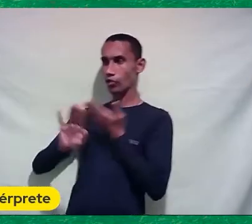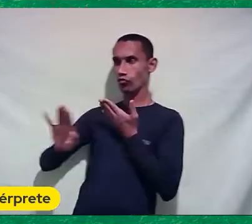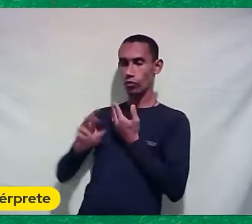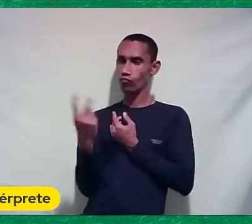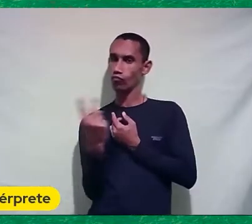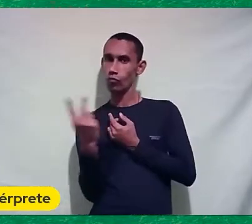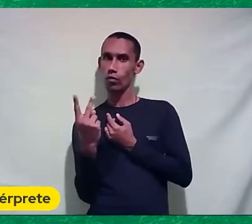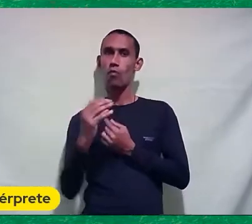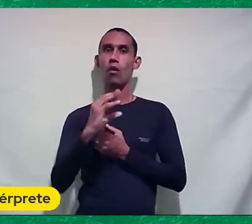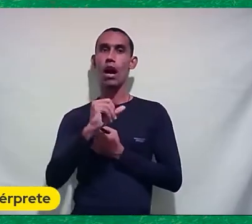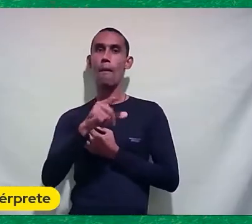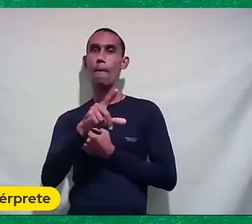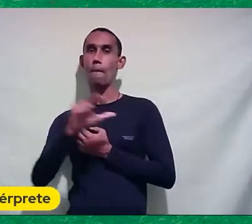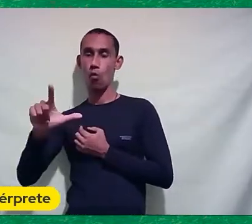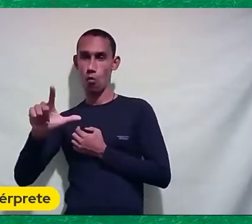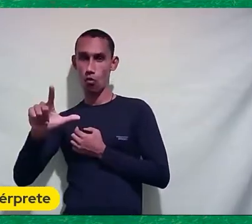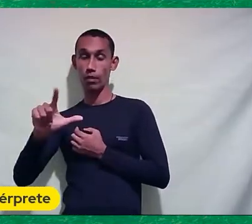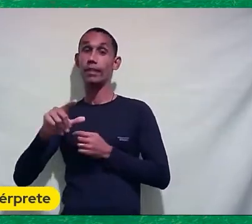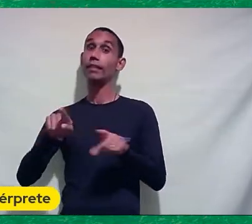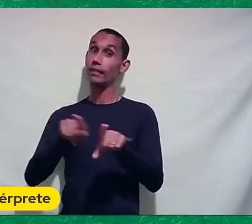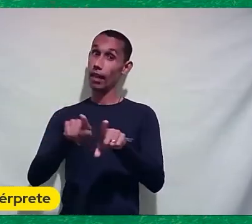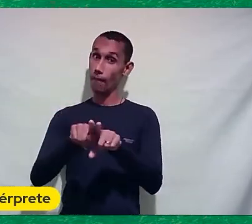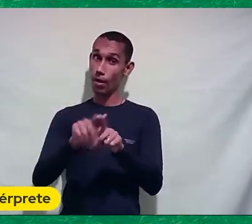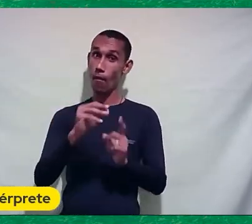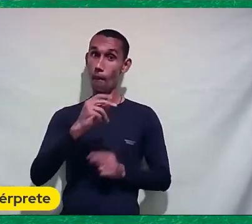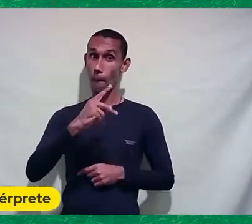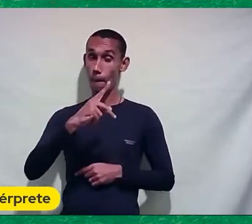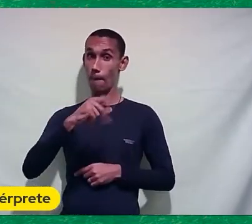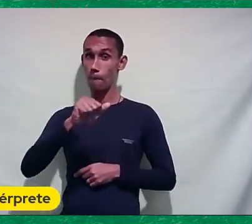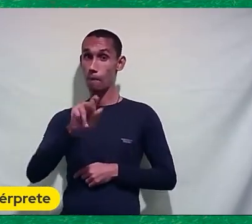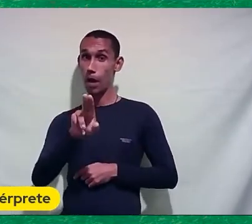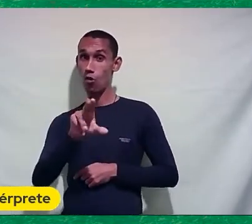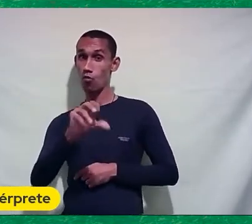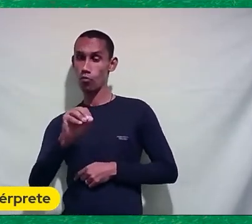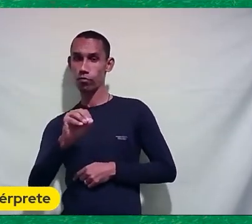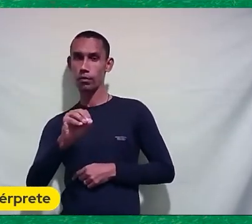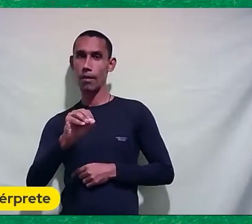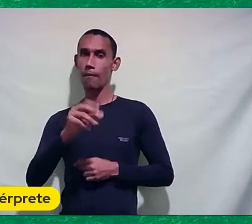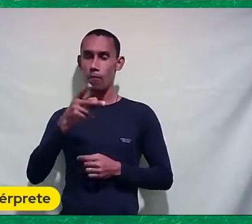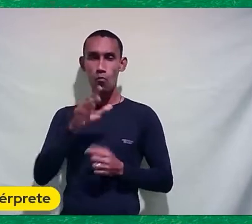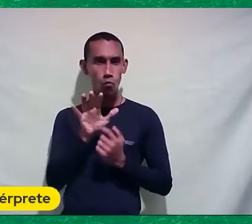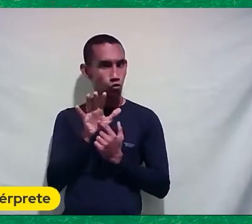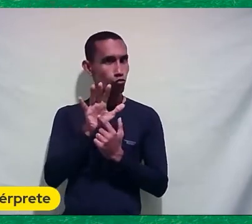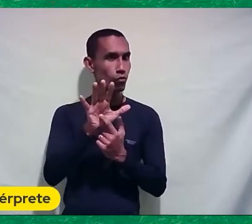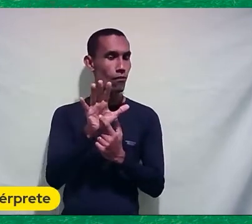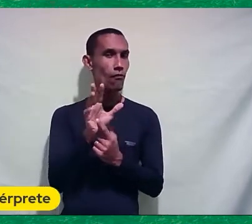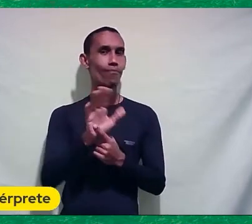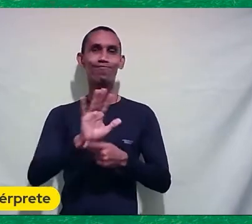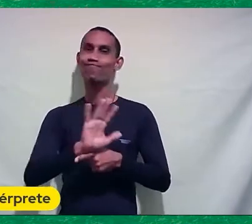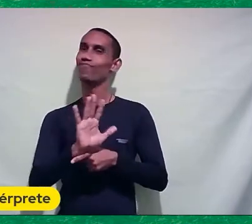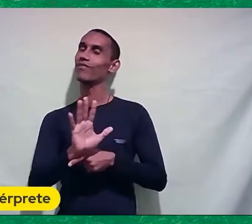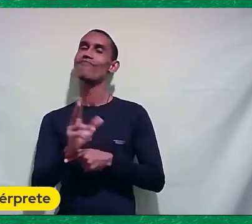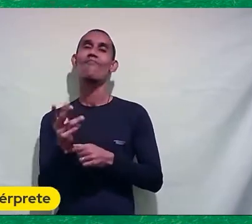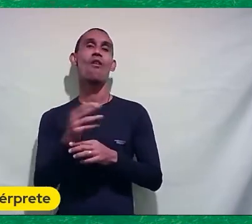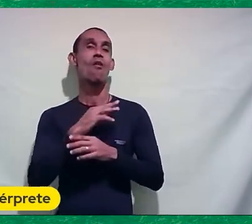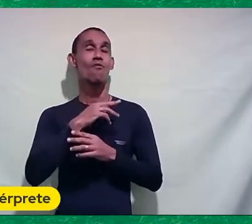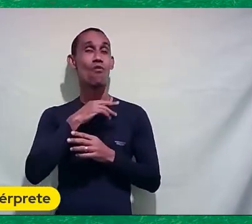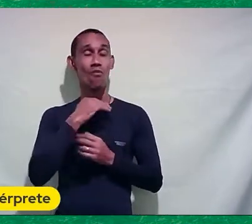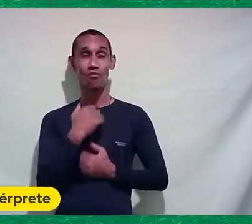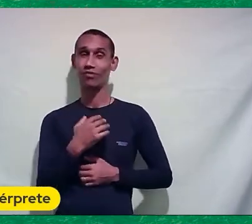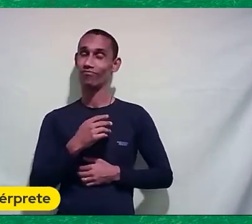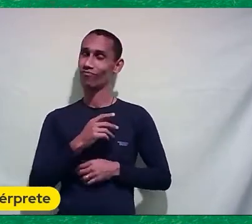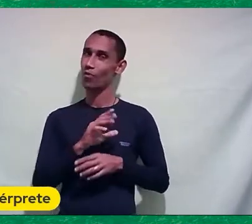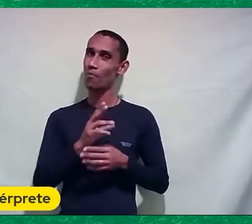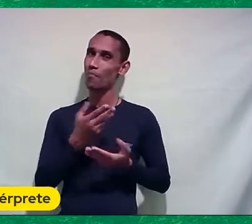Afastou o Capô E o Paulo César E descaracterizou O filme Completamente Segundo o Capô O filme ficou muito